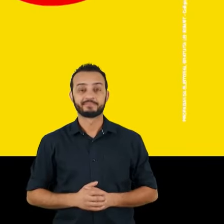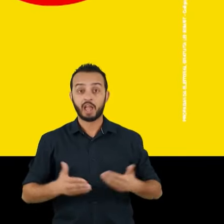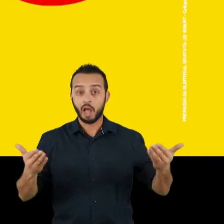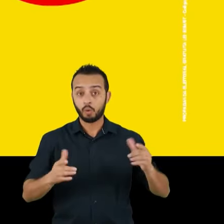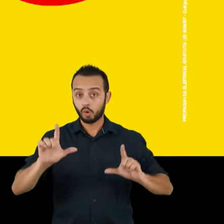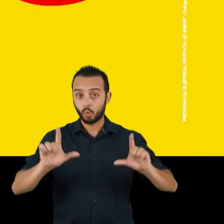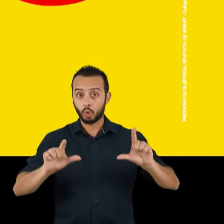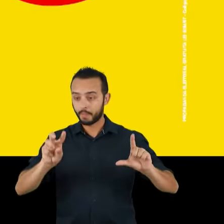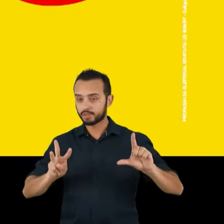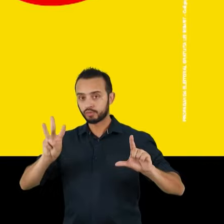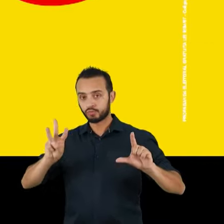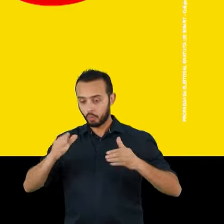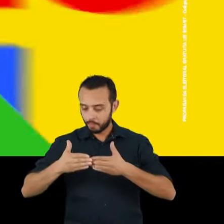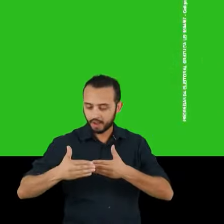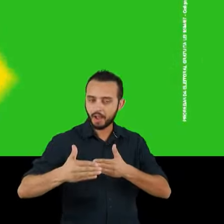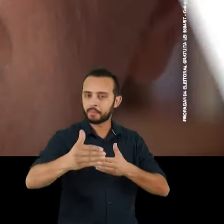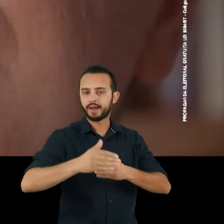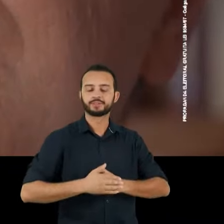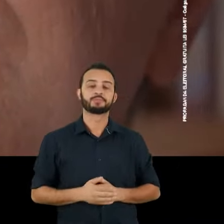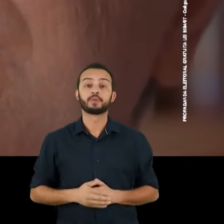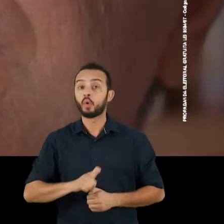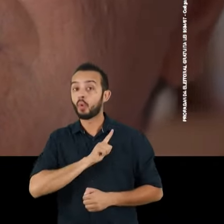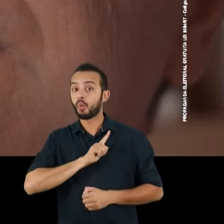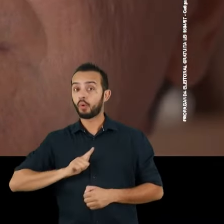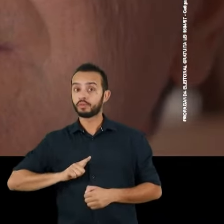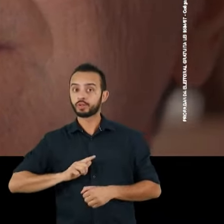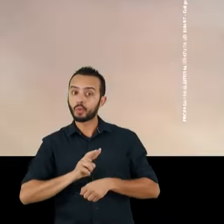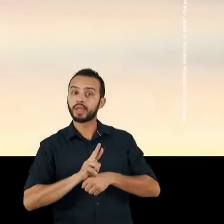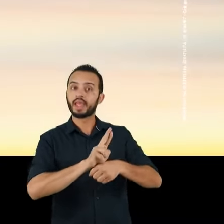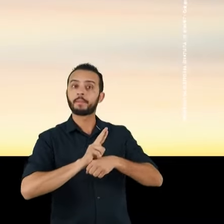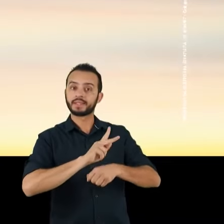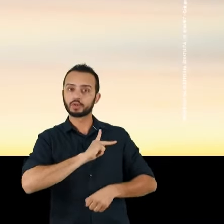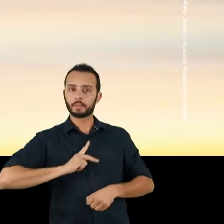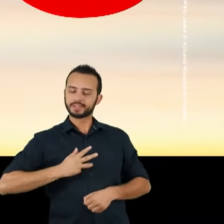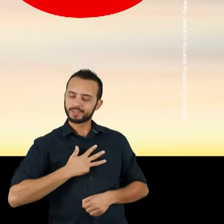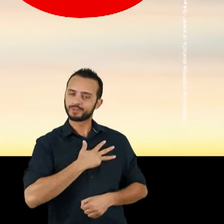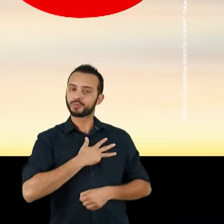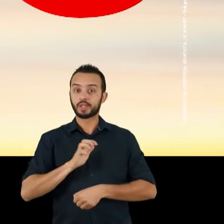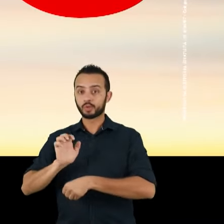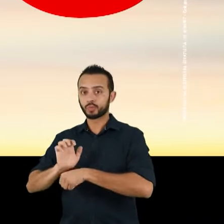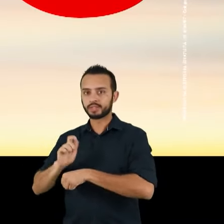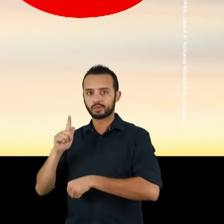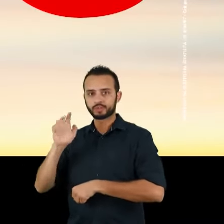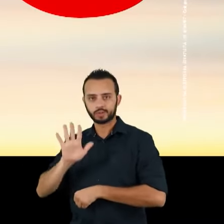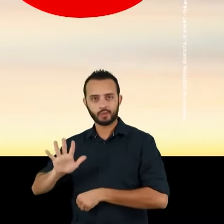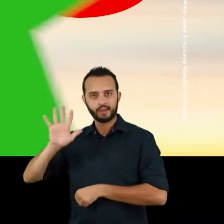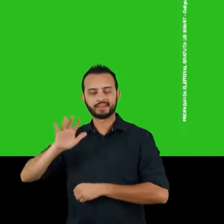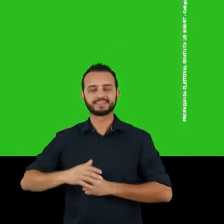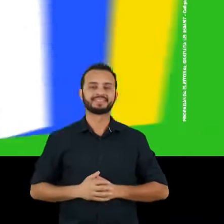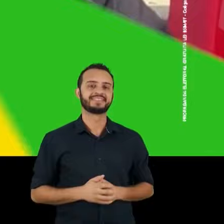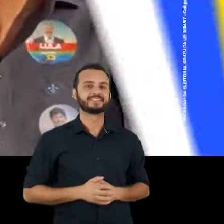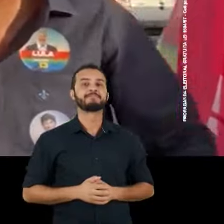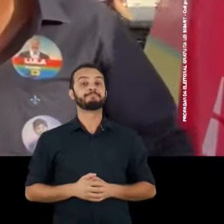Começa agora o programa de Volmir Amado, o governador do presidente Lula em Goiás.